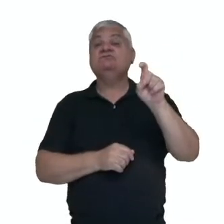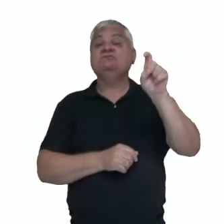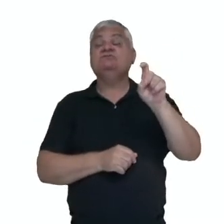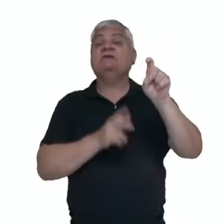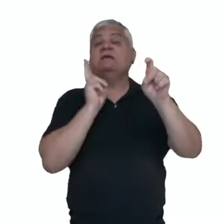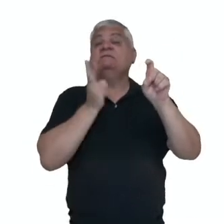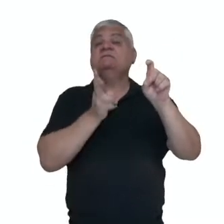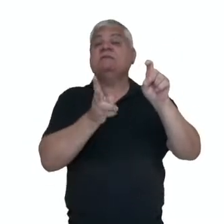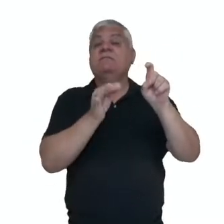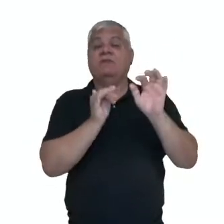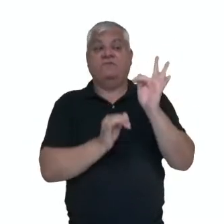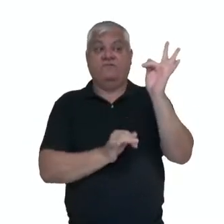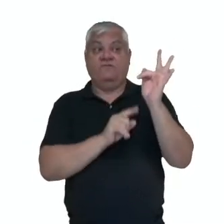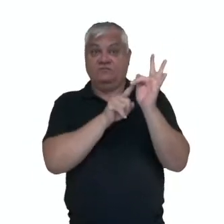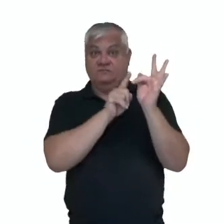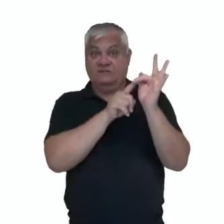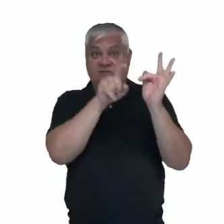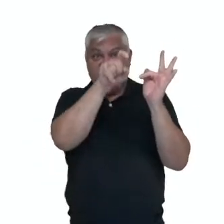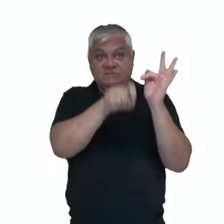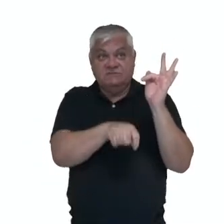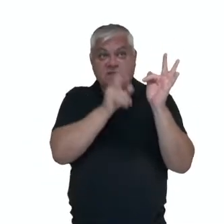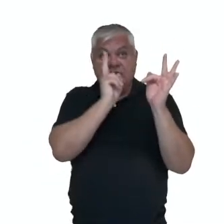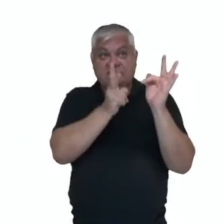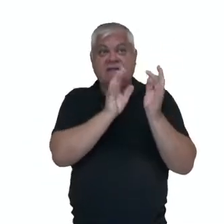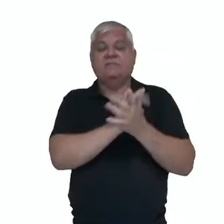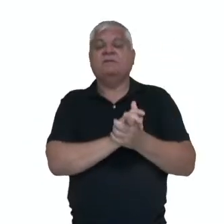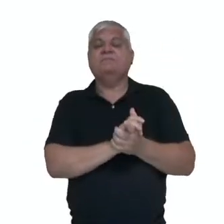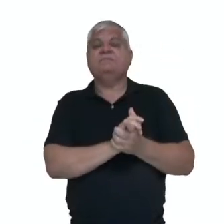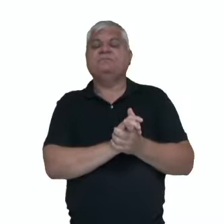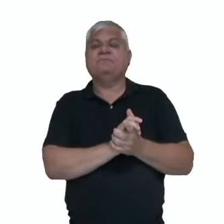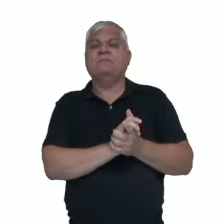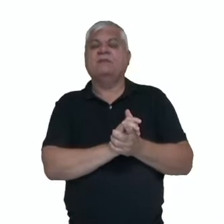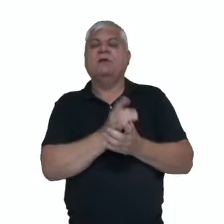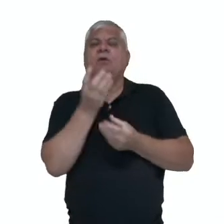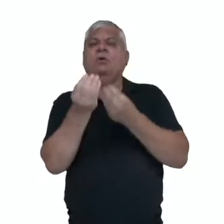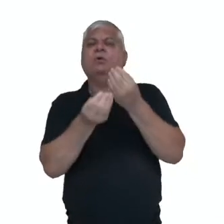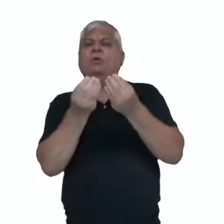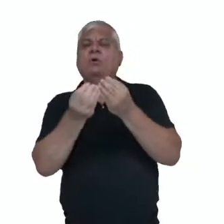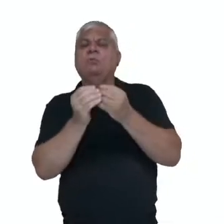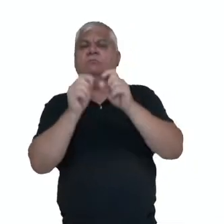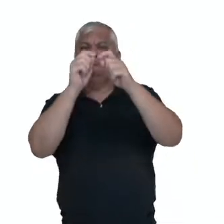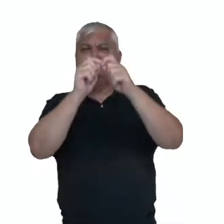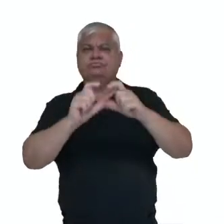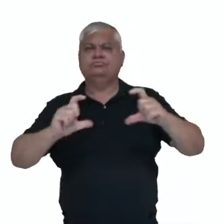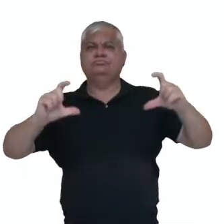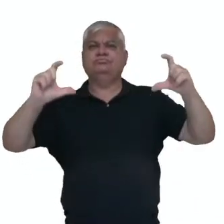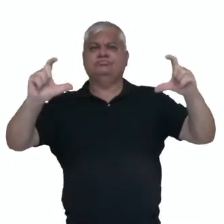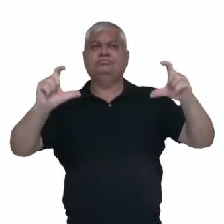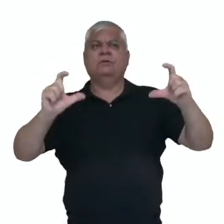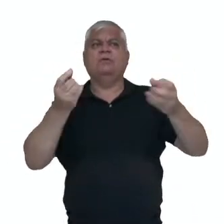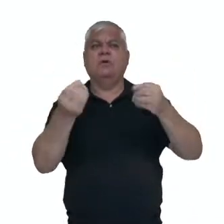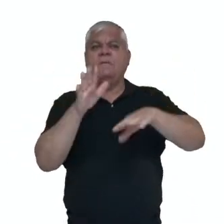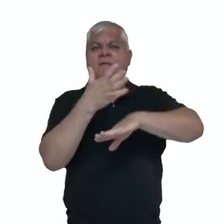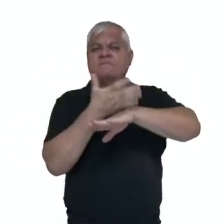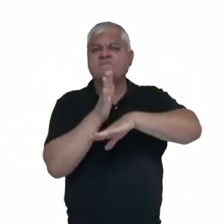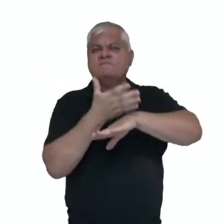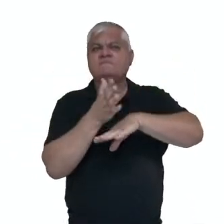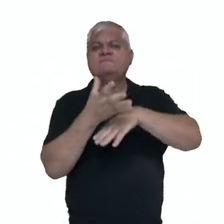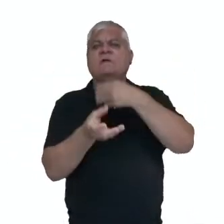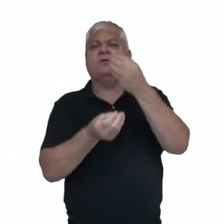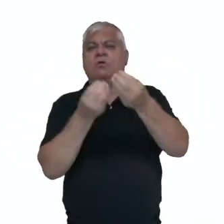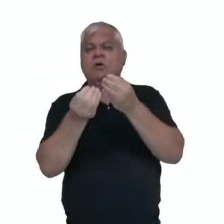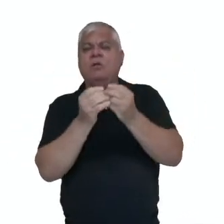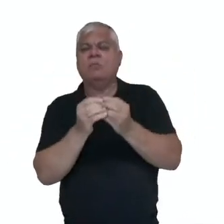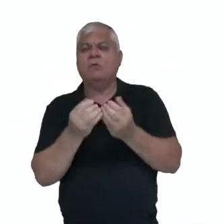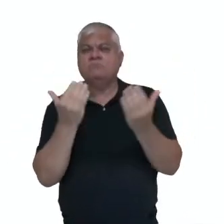que trabalhamos com função é essa nomenclatura que usamos. A gente vai ampliar esse conhecimento analisando os